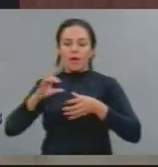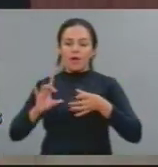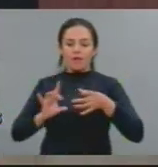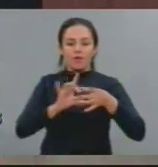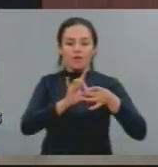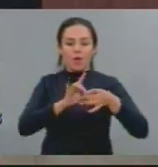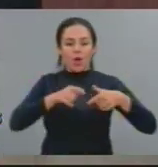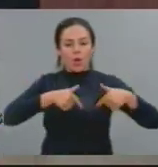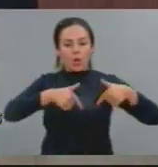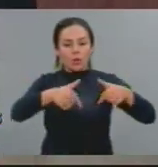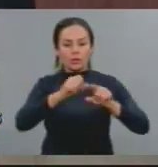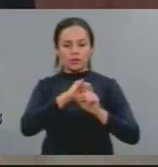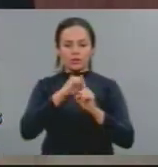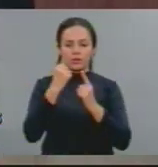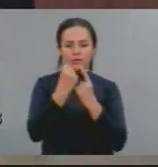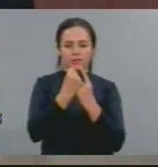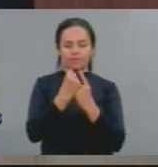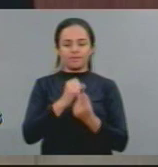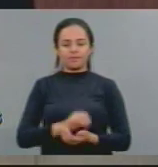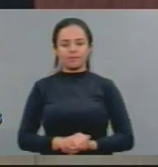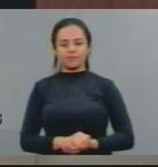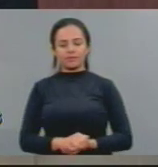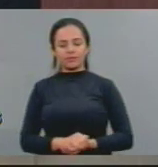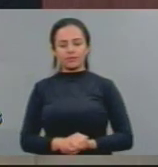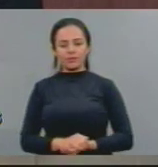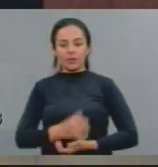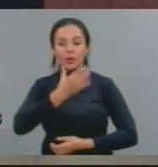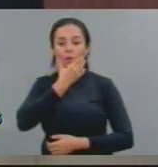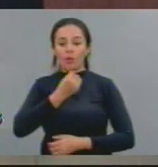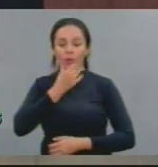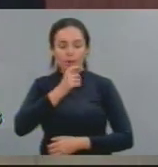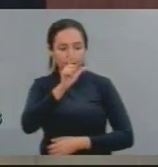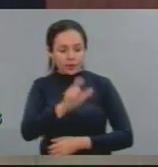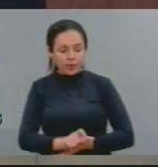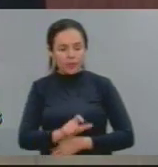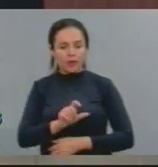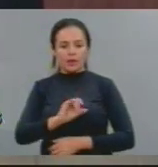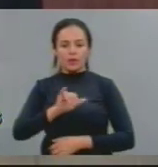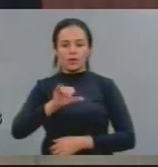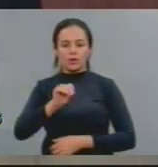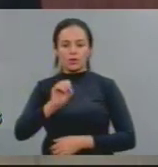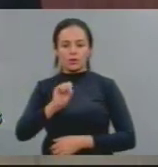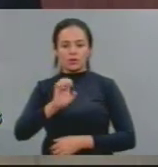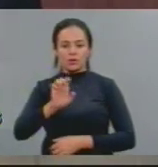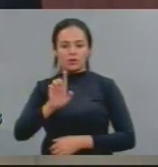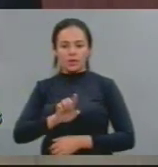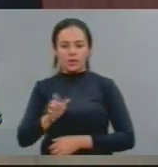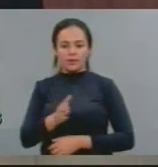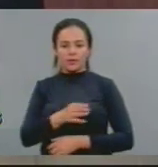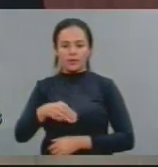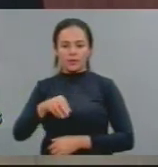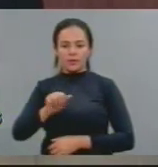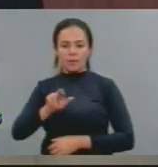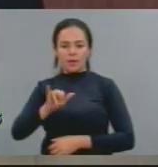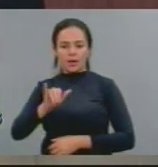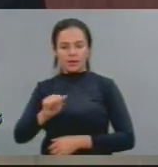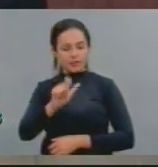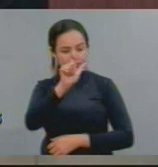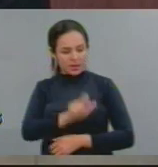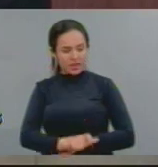sociais e populares. O assassinato do Zé Maria do Tomé, já já eu passo ao deputado Capitão Wagner e aos demais,